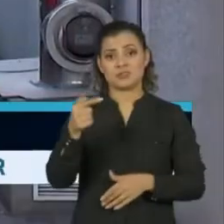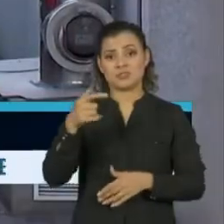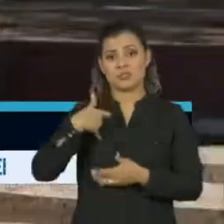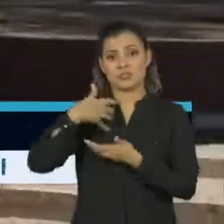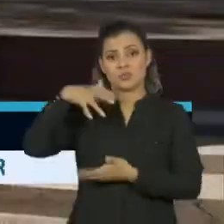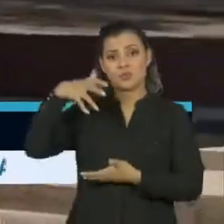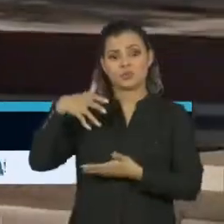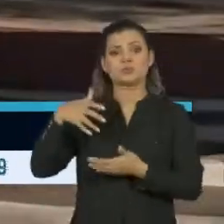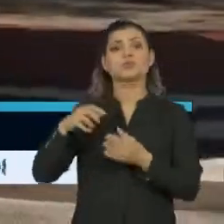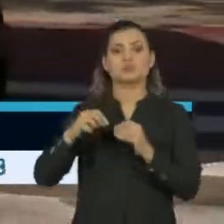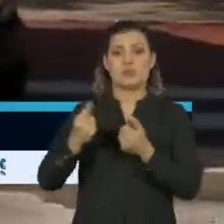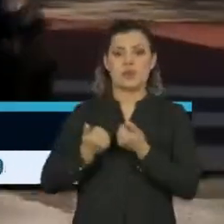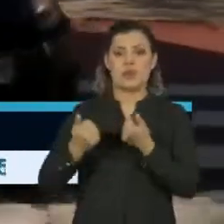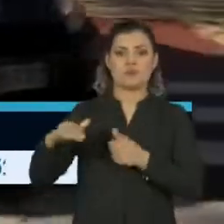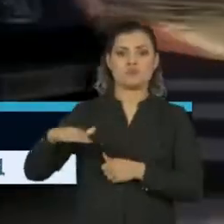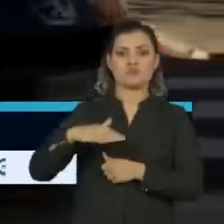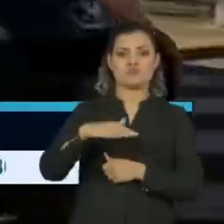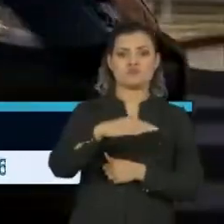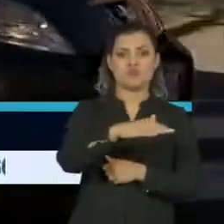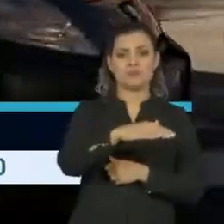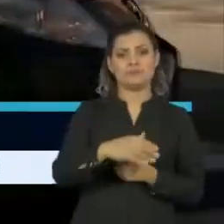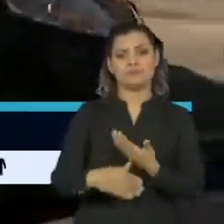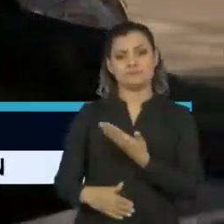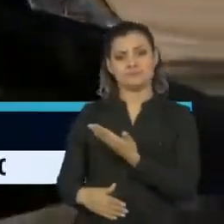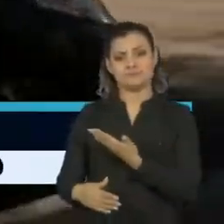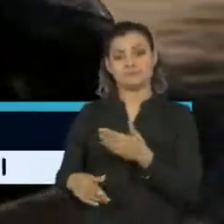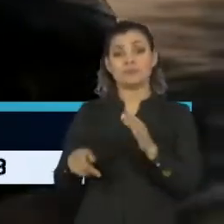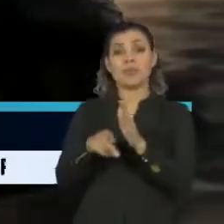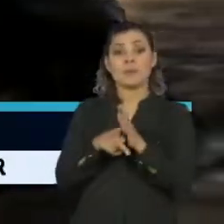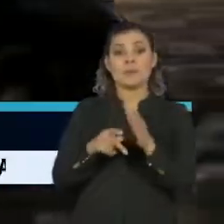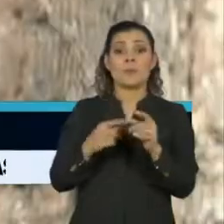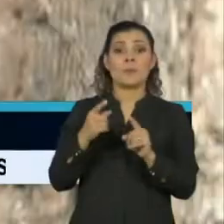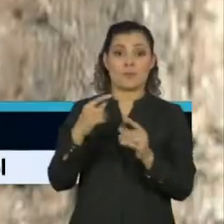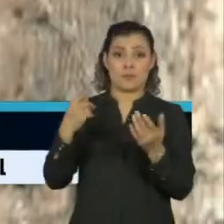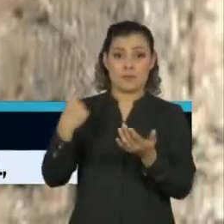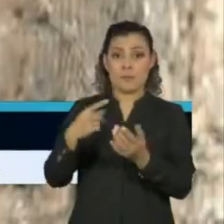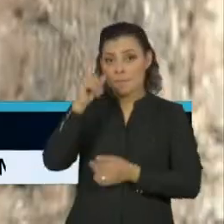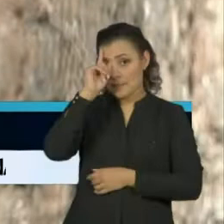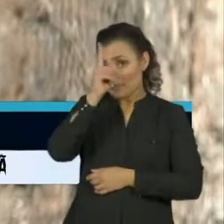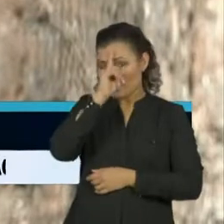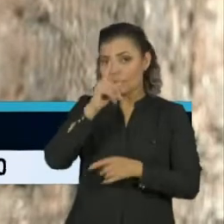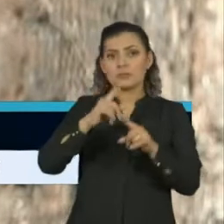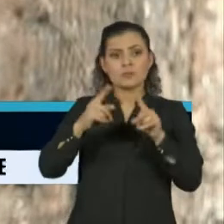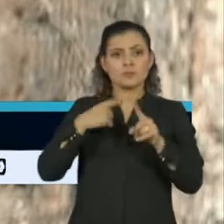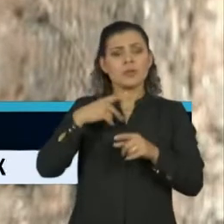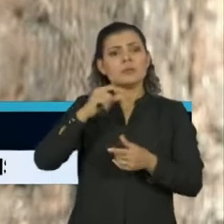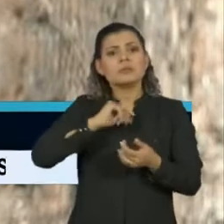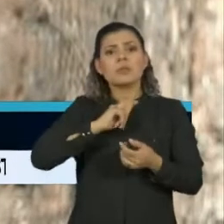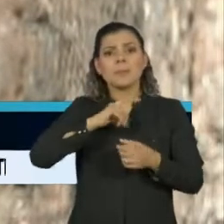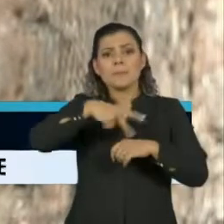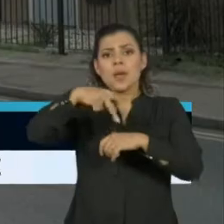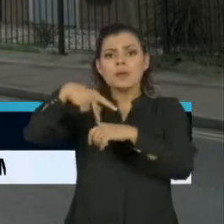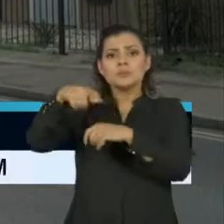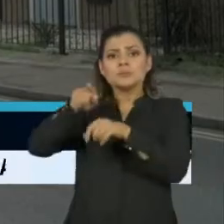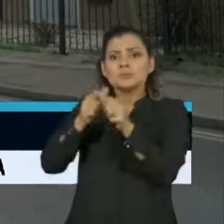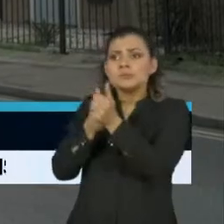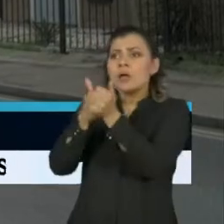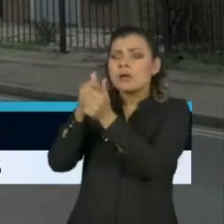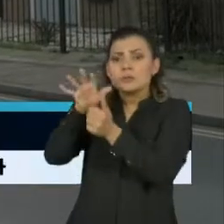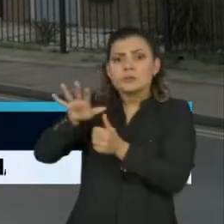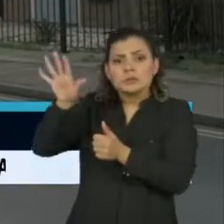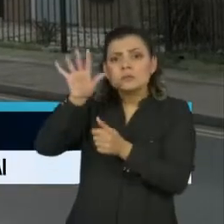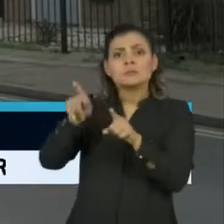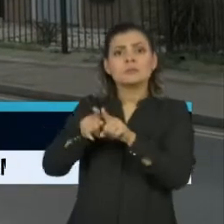removidos deste asilo em Leganês, nos arredores de Madrid. Cenas que se repetem em outros países do continente, desde a